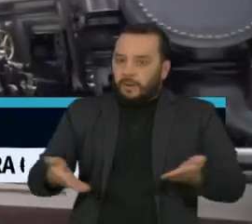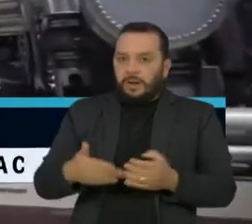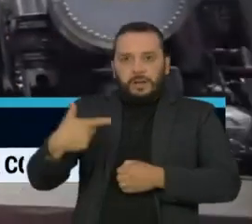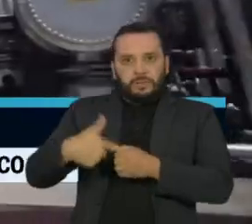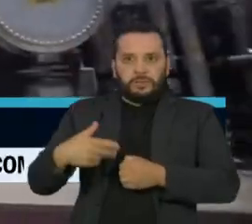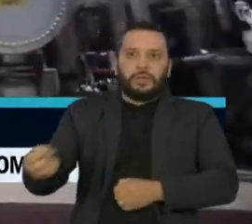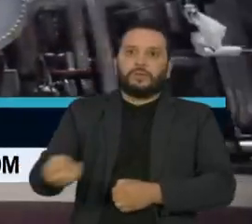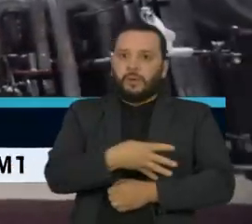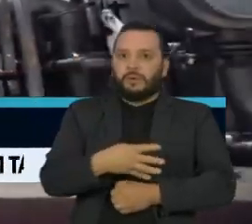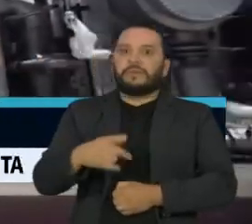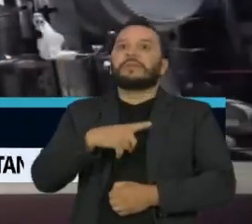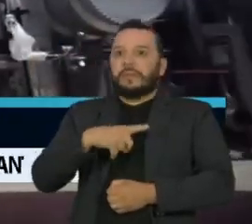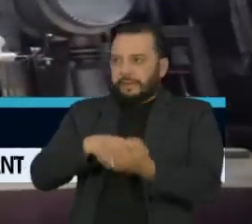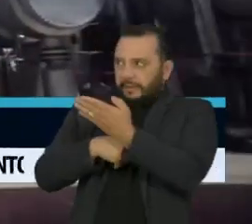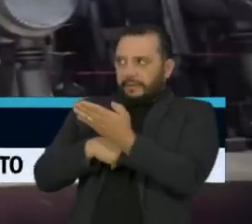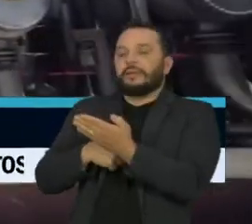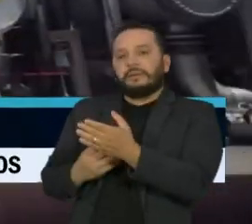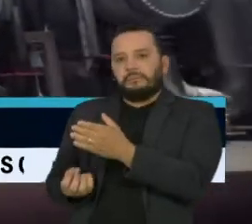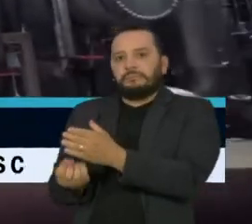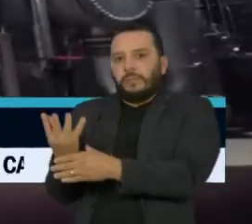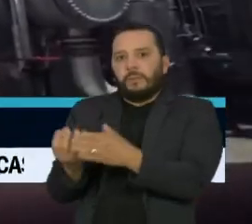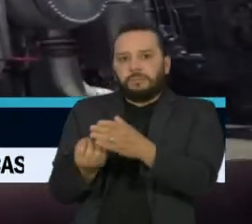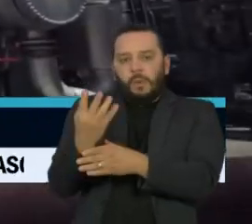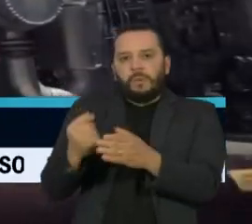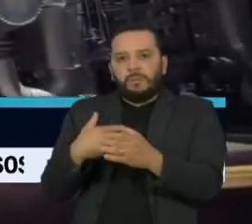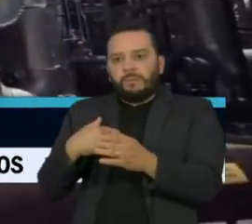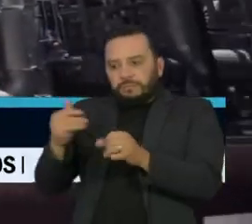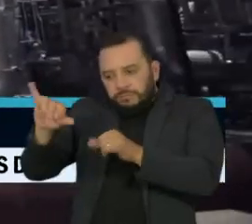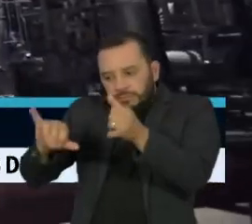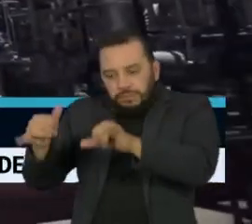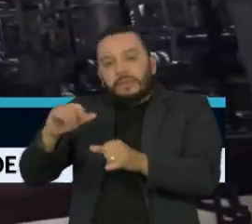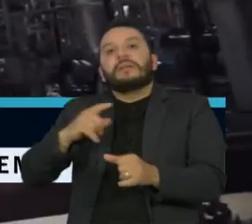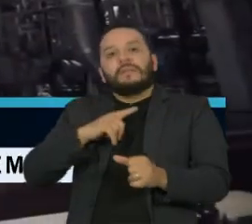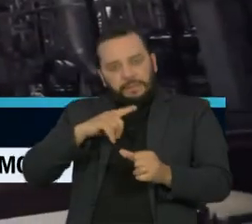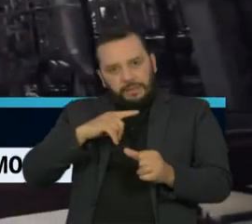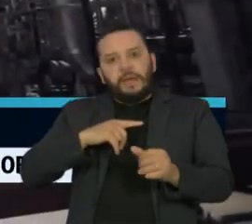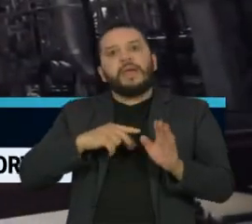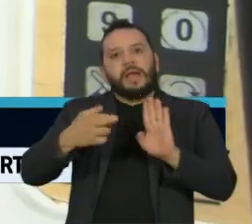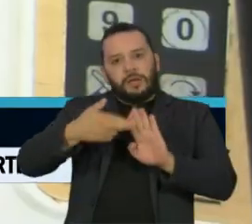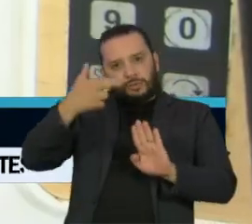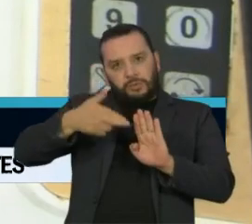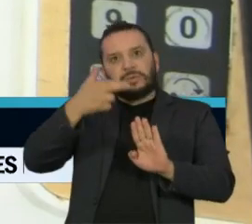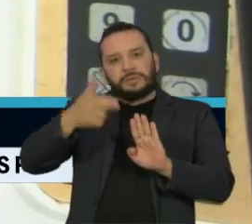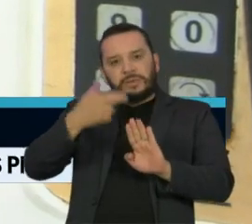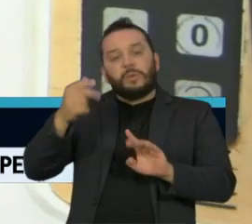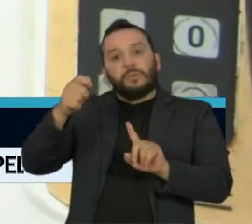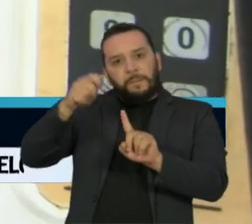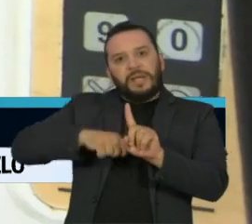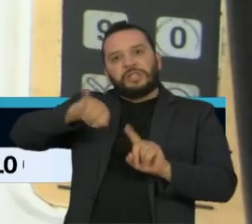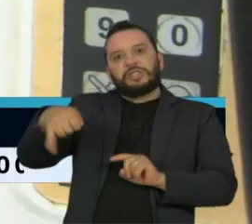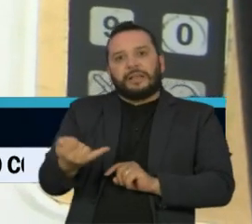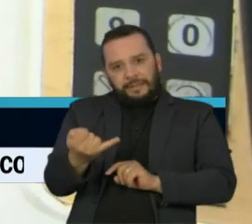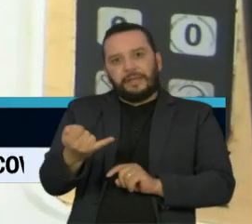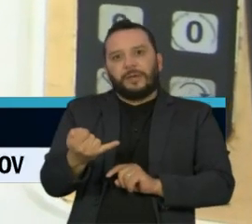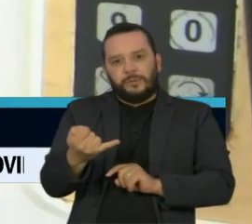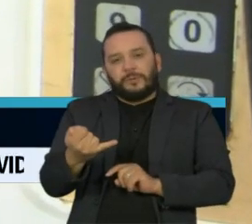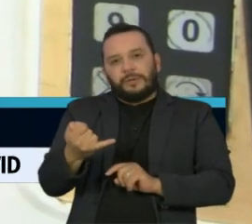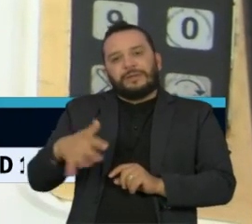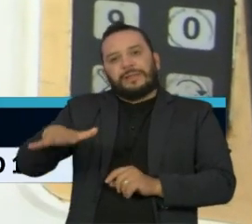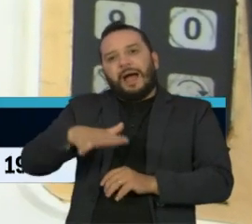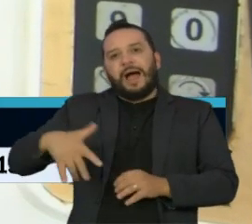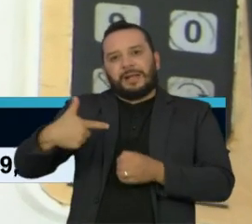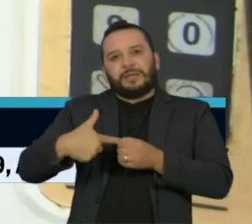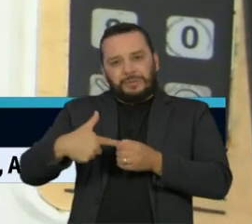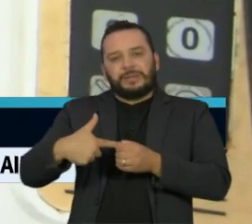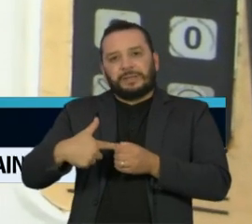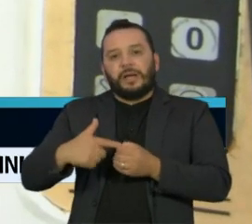produzida nas refinarias. As mudanças constam de uma resolução da Agência Nacional do Petróleo de janeiro e passam a ser obrigatórias a